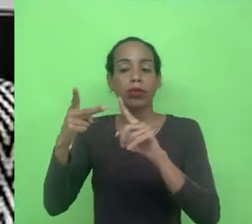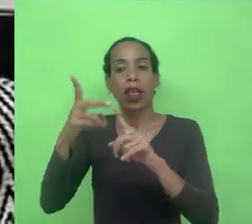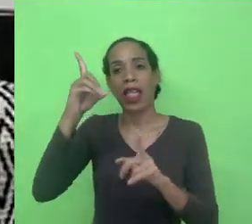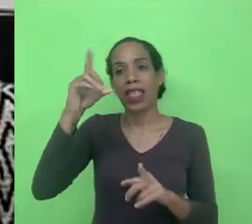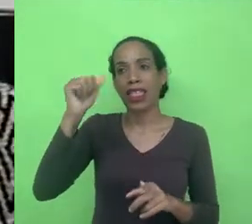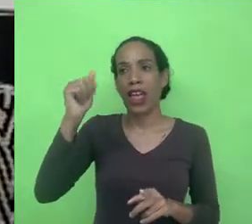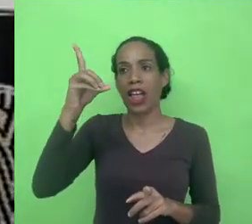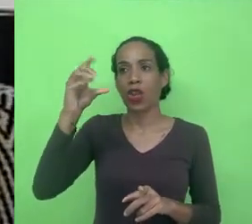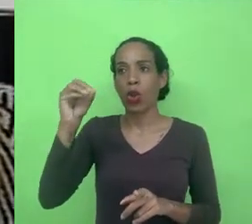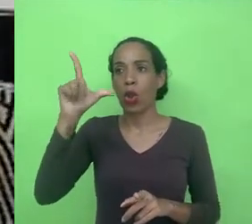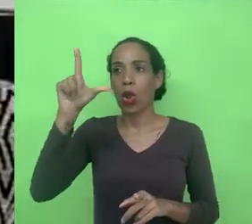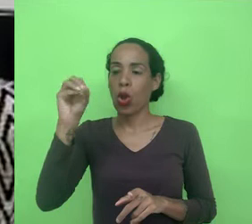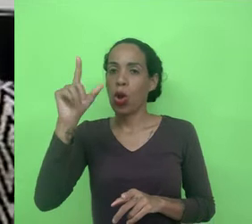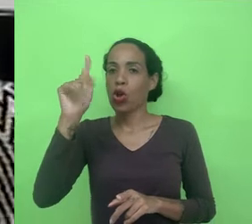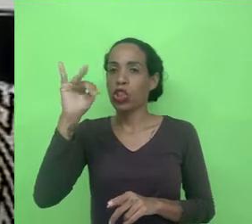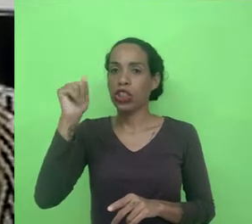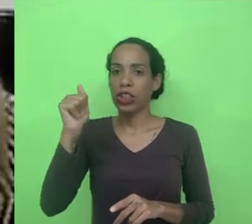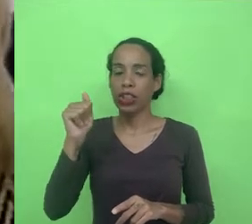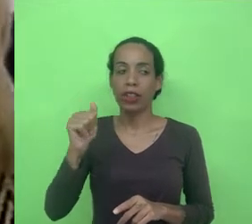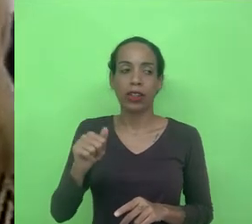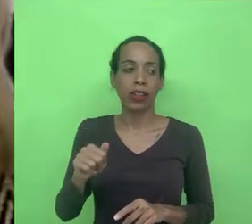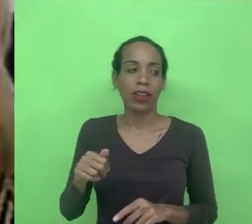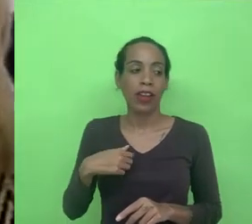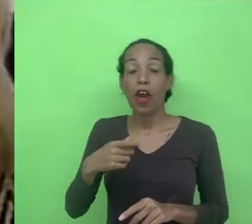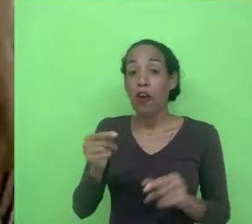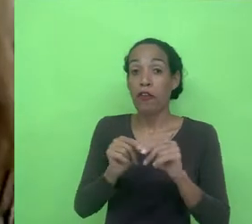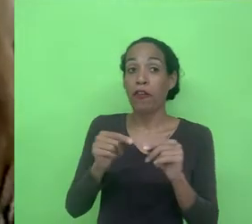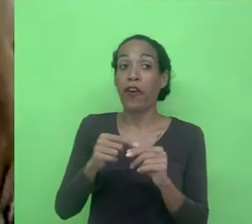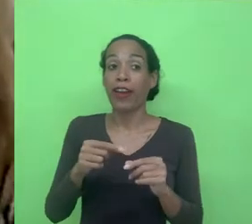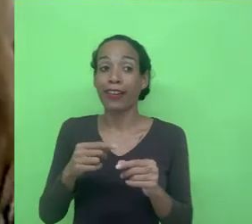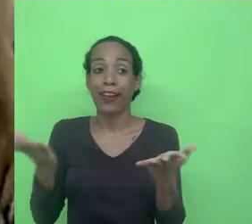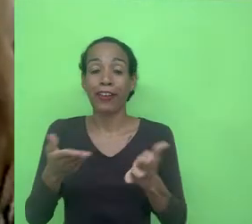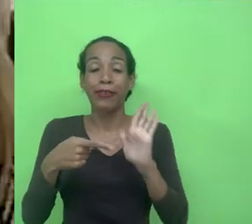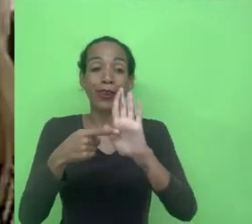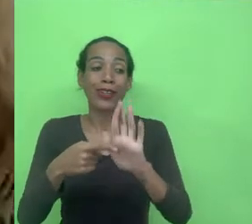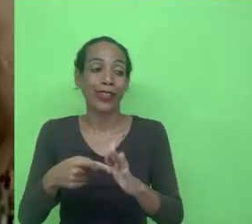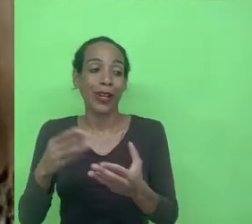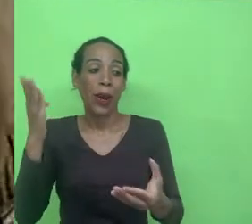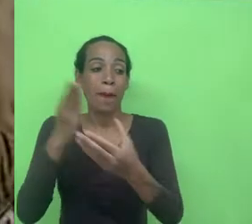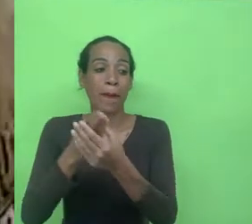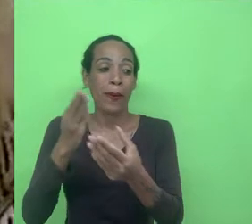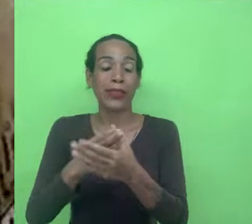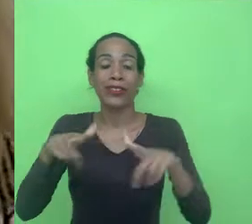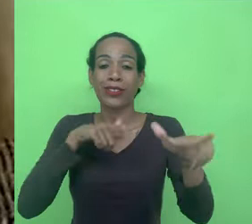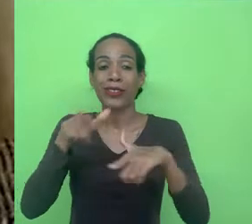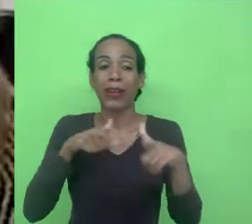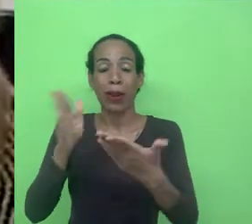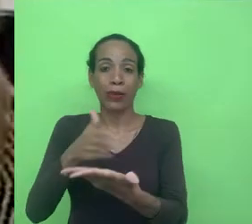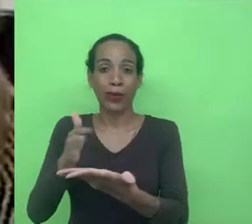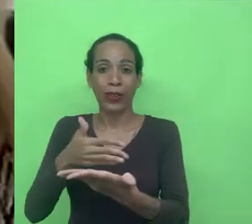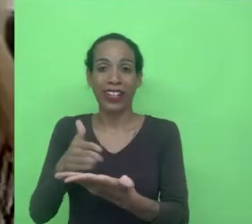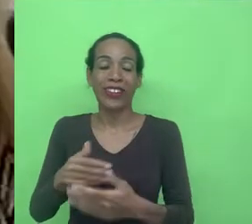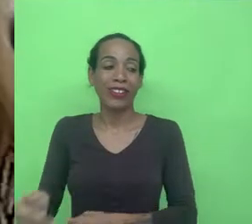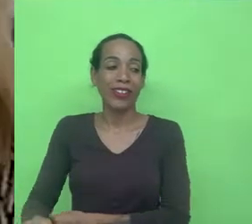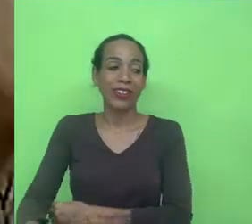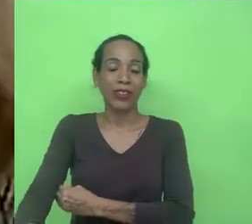aí eu vou até fazer aqui a propaganda do livro de provas digitais no processo trabalho e realidade futura que